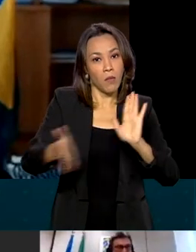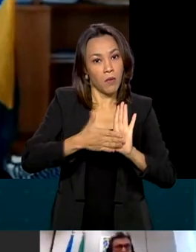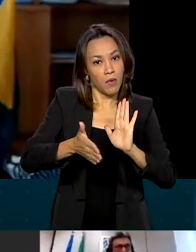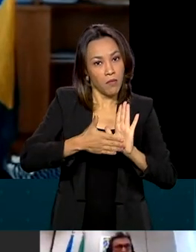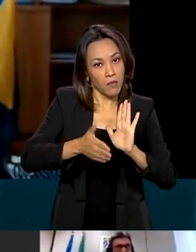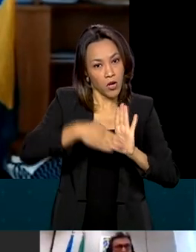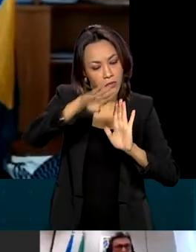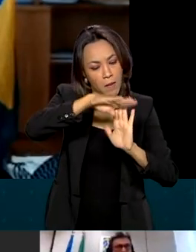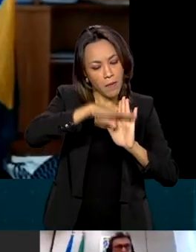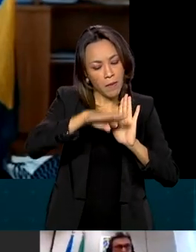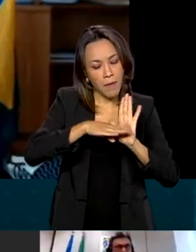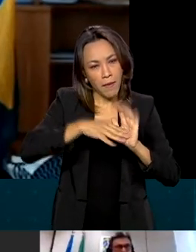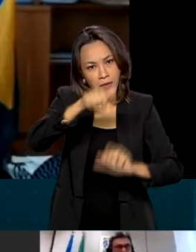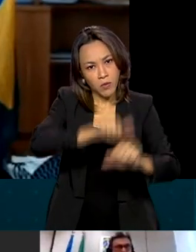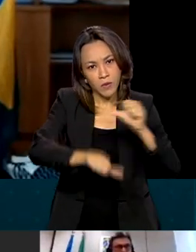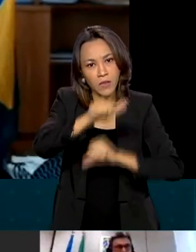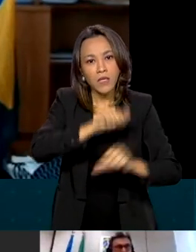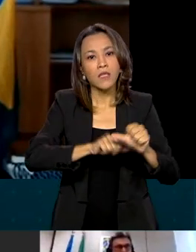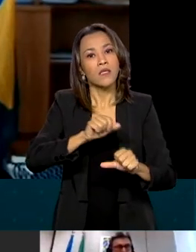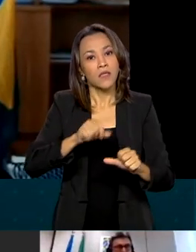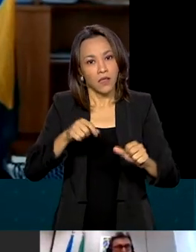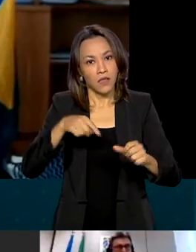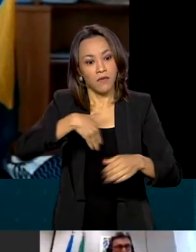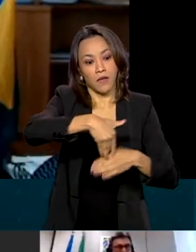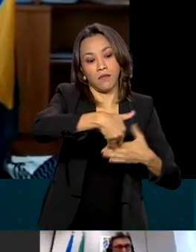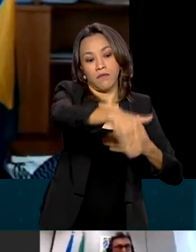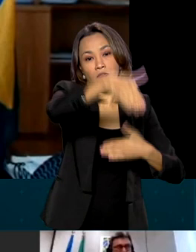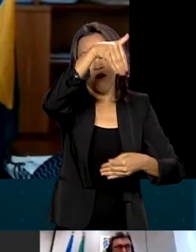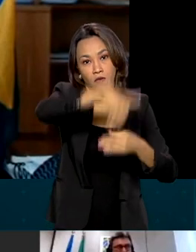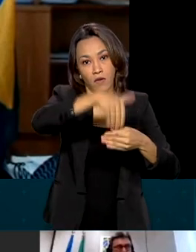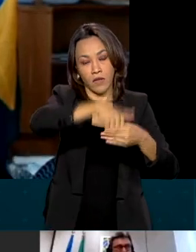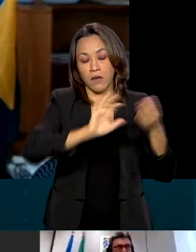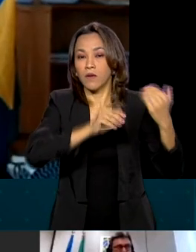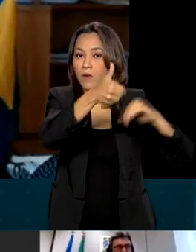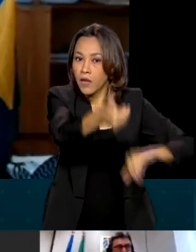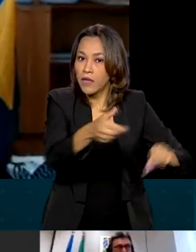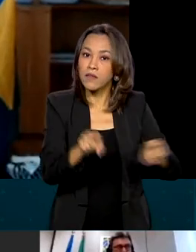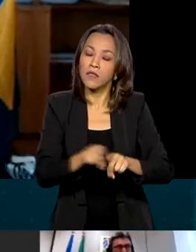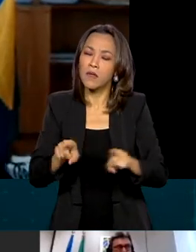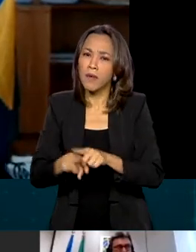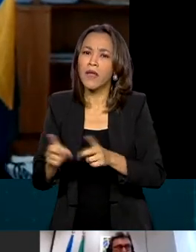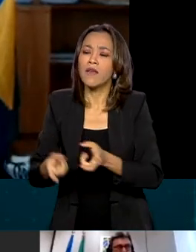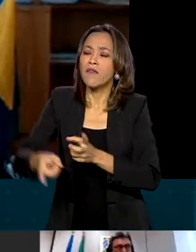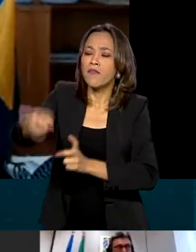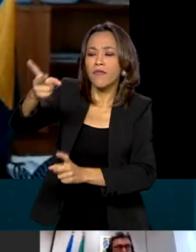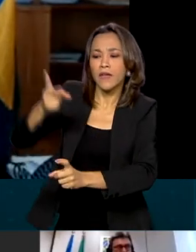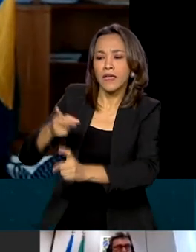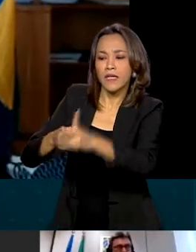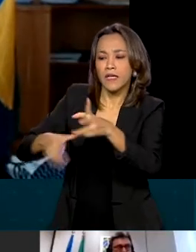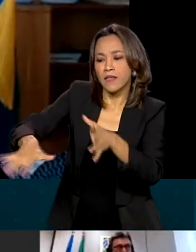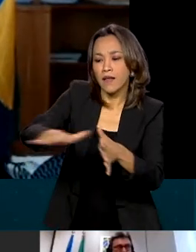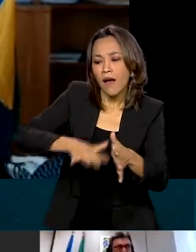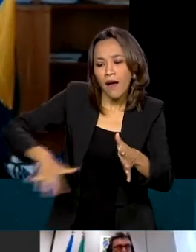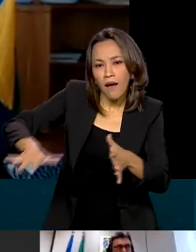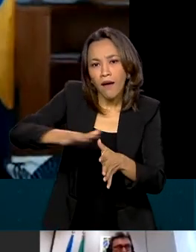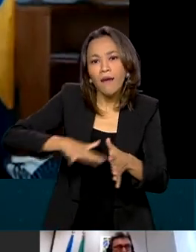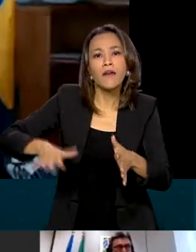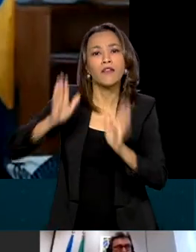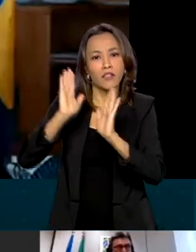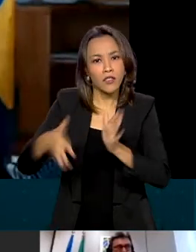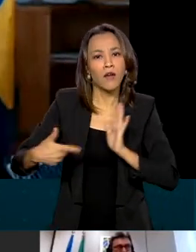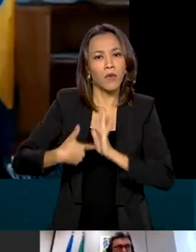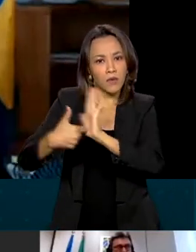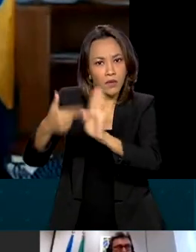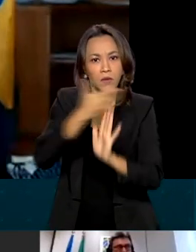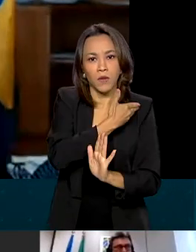votadas no Congresso Nacional, além da aceleração de privatizações de setores já apontados pelo governo